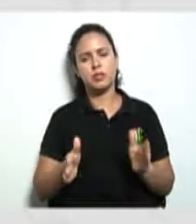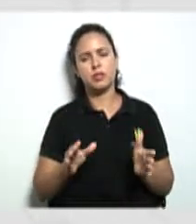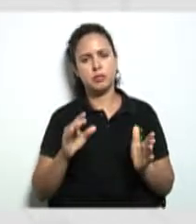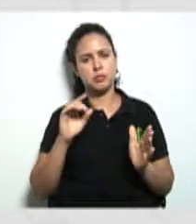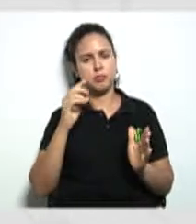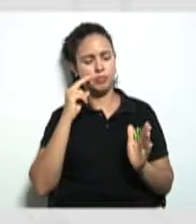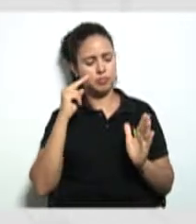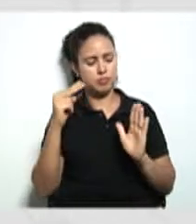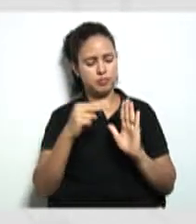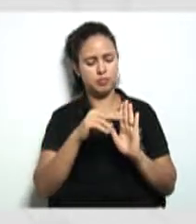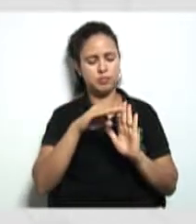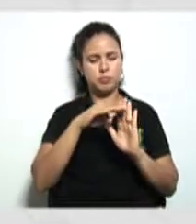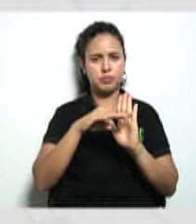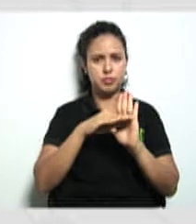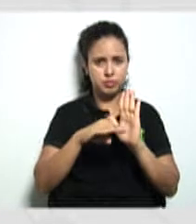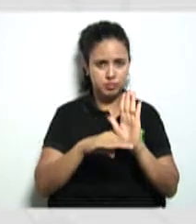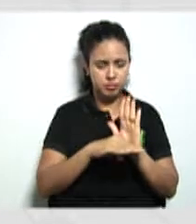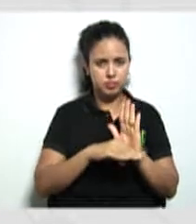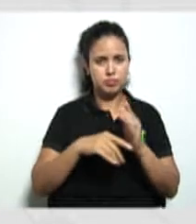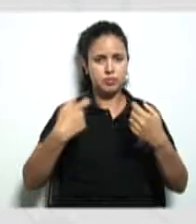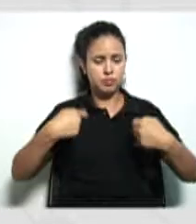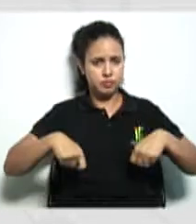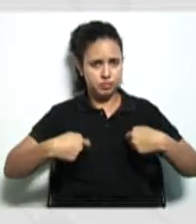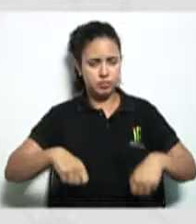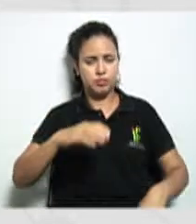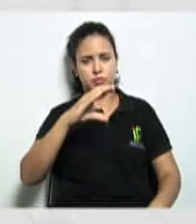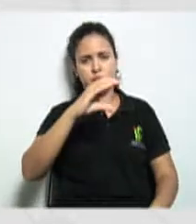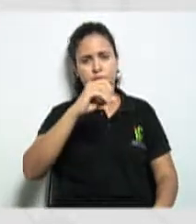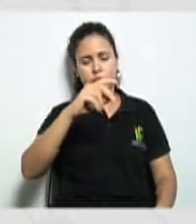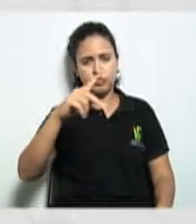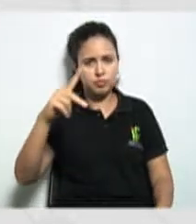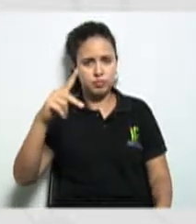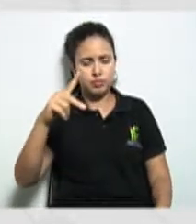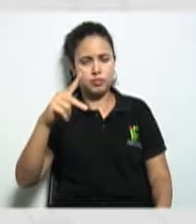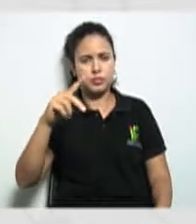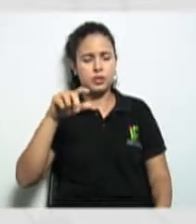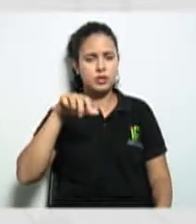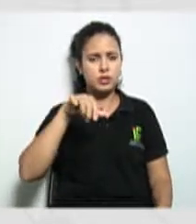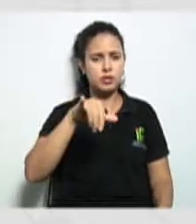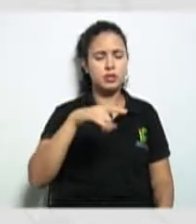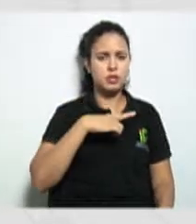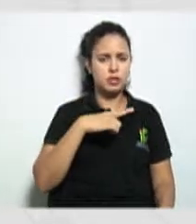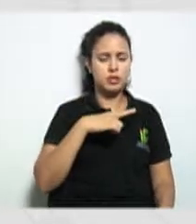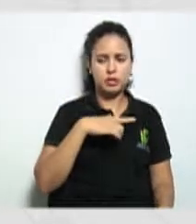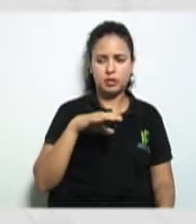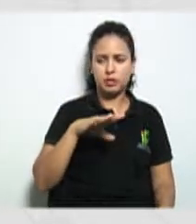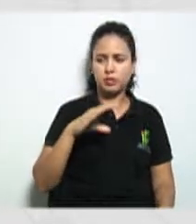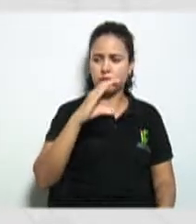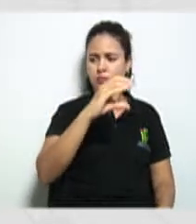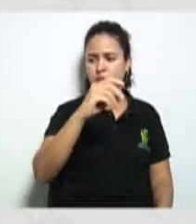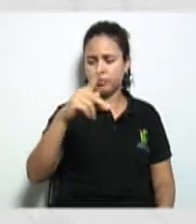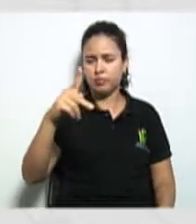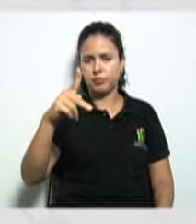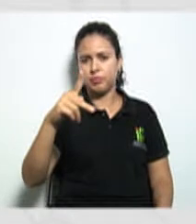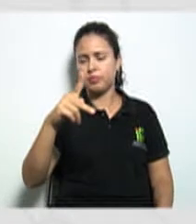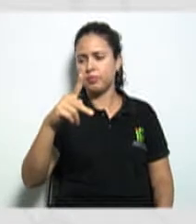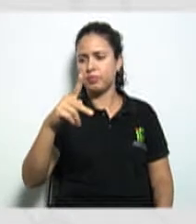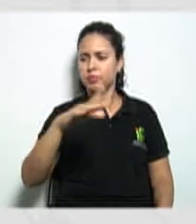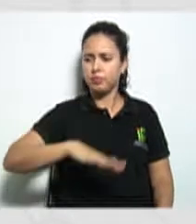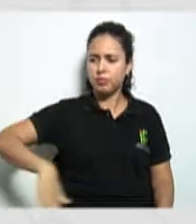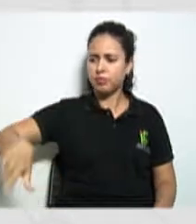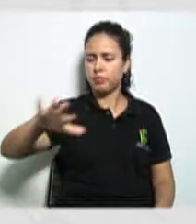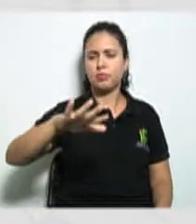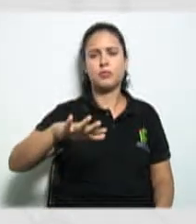verificar a necessidade da cooperativa, se tem uma cooperativa naquela mesma região com aquele mesmo,